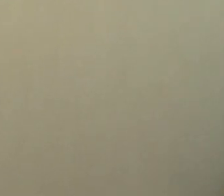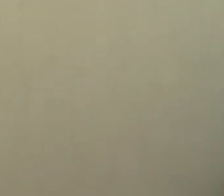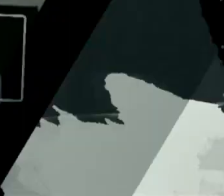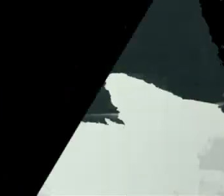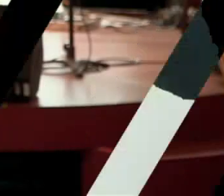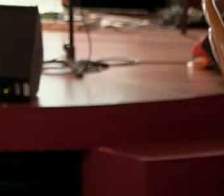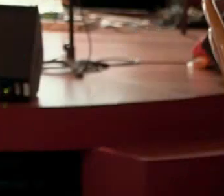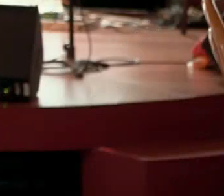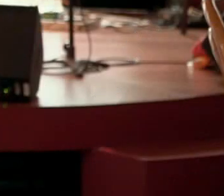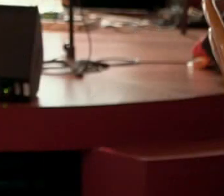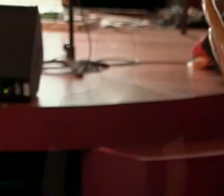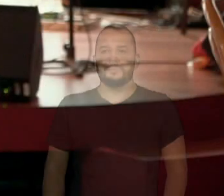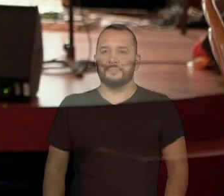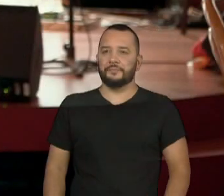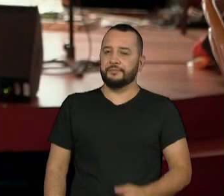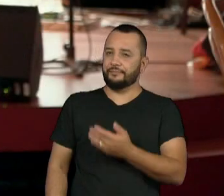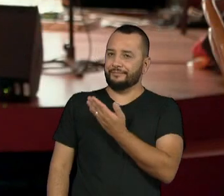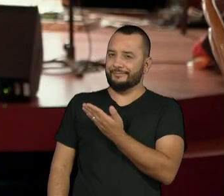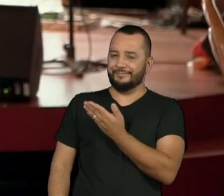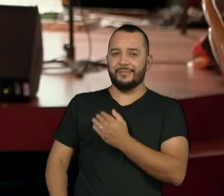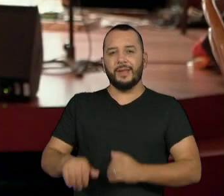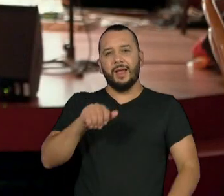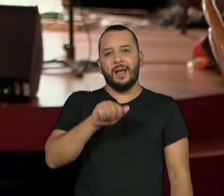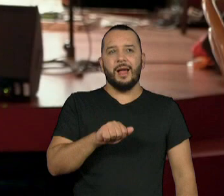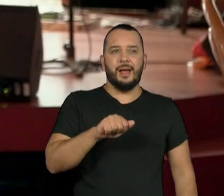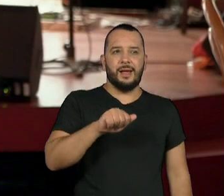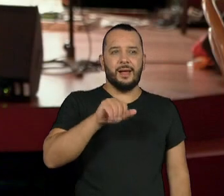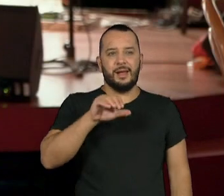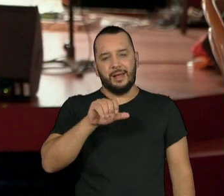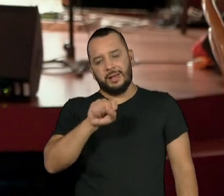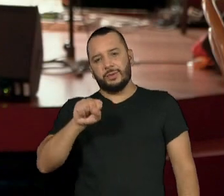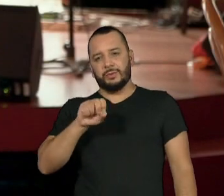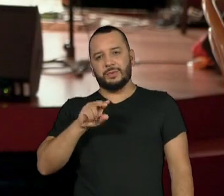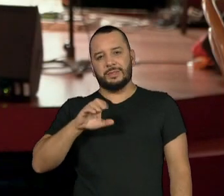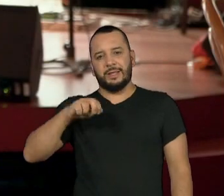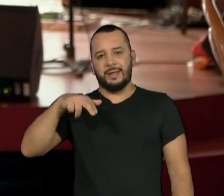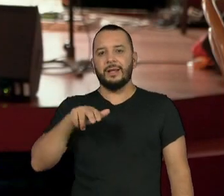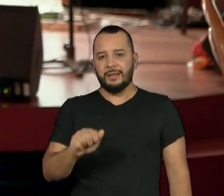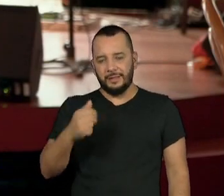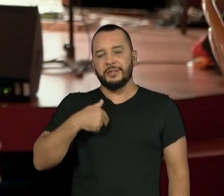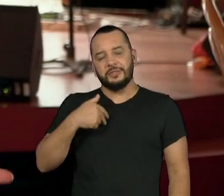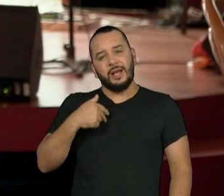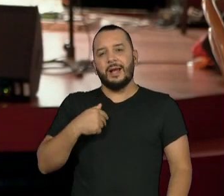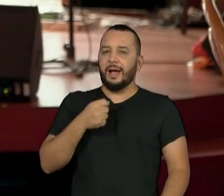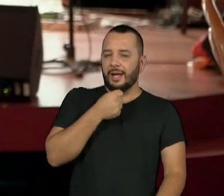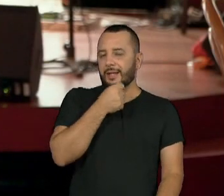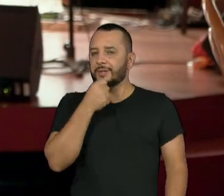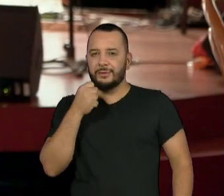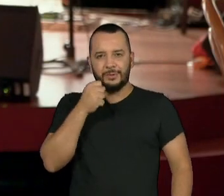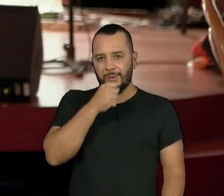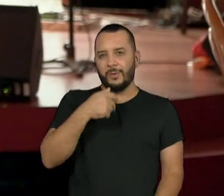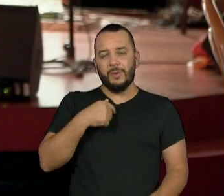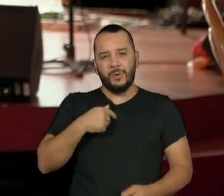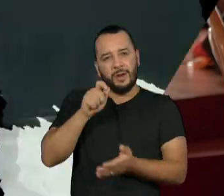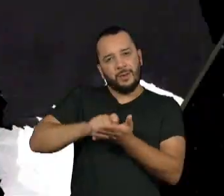Eu sou a Sucena, cantora, compositora, escritora. Dizem que eu sou atriz também.